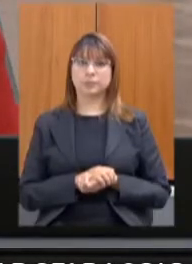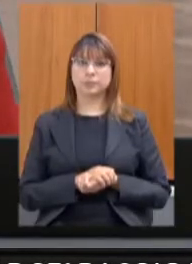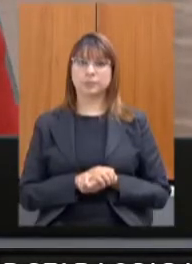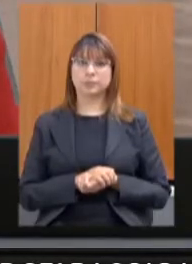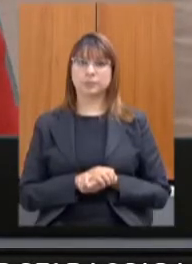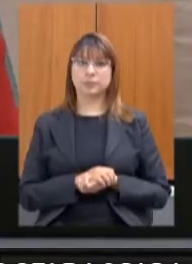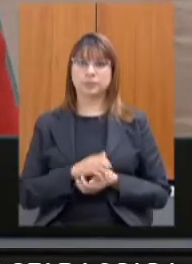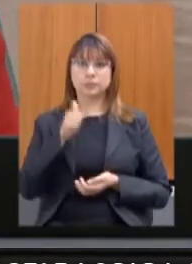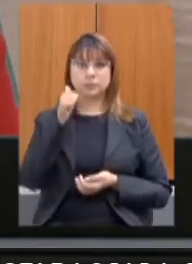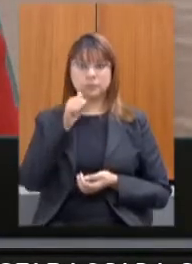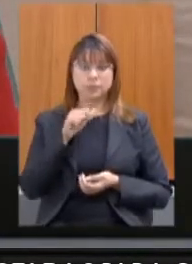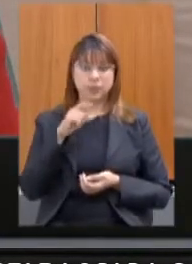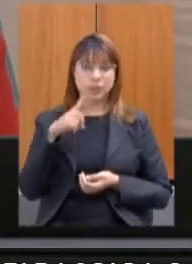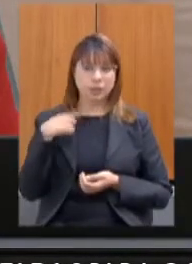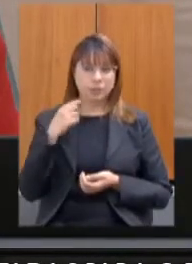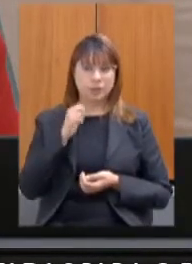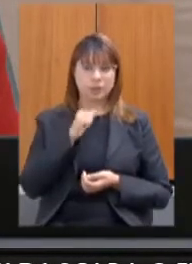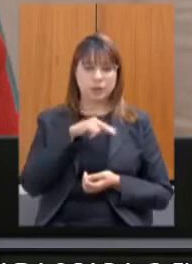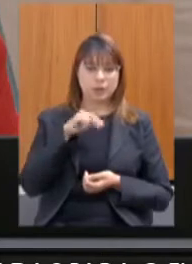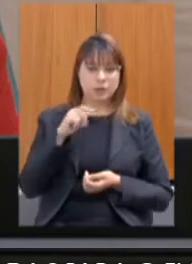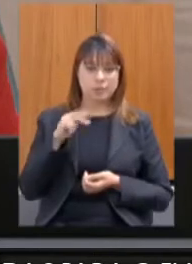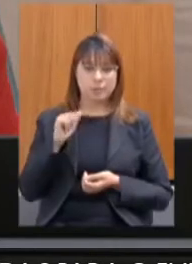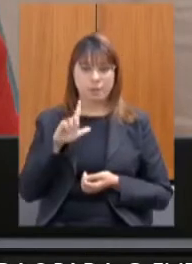deputada Ana Paula Siqueira está nos ouvindo